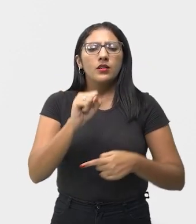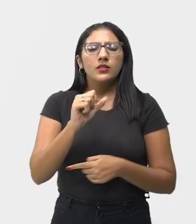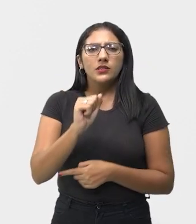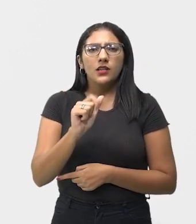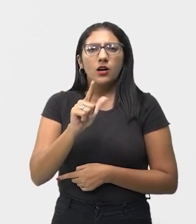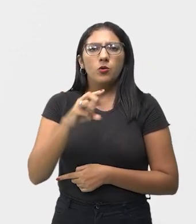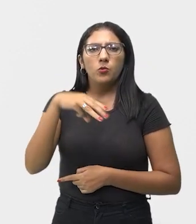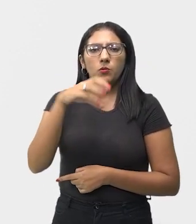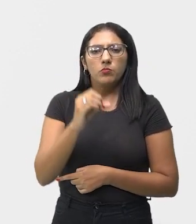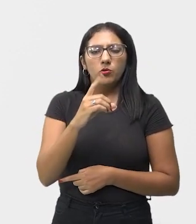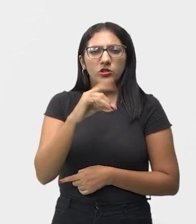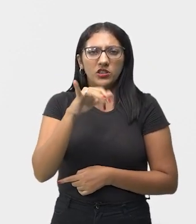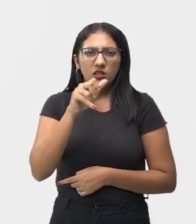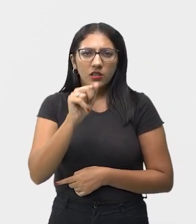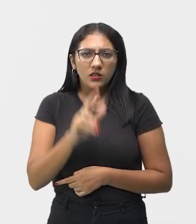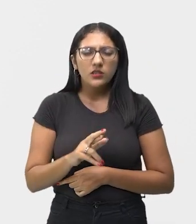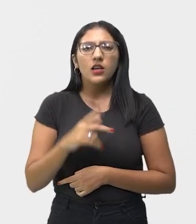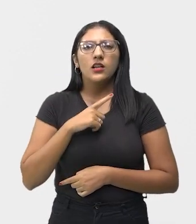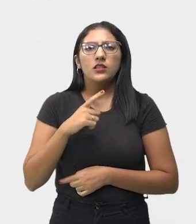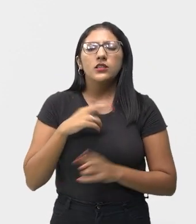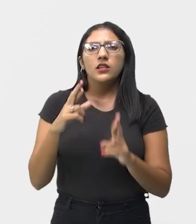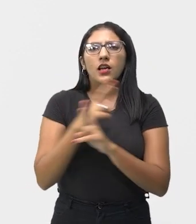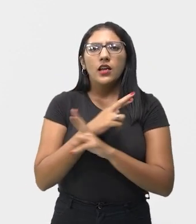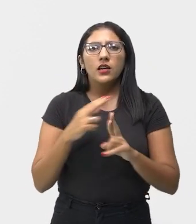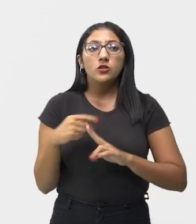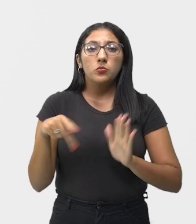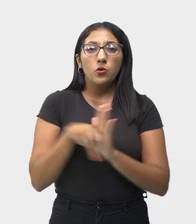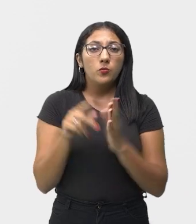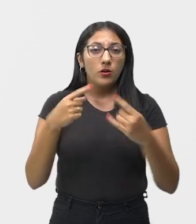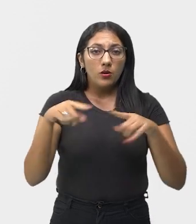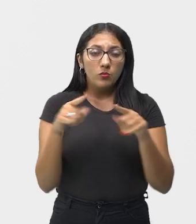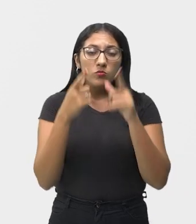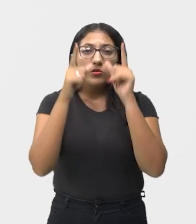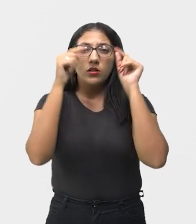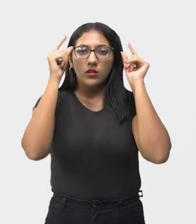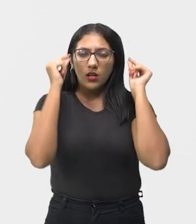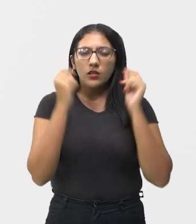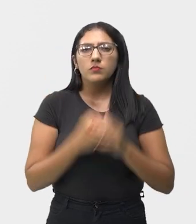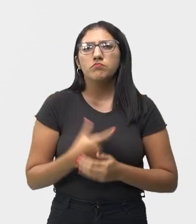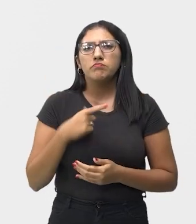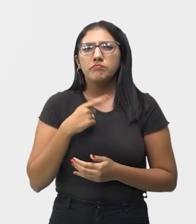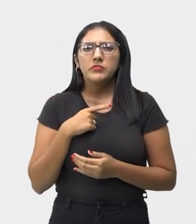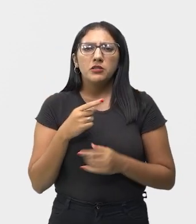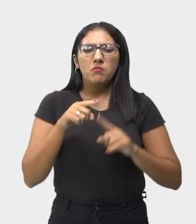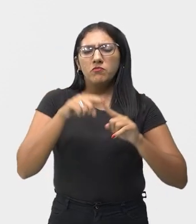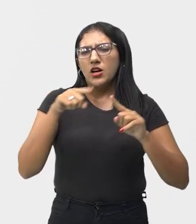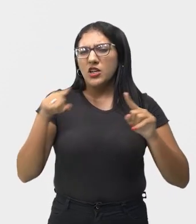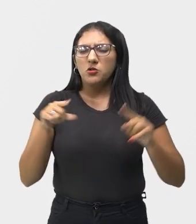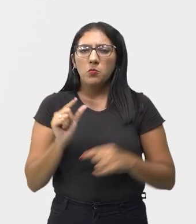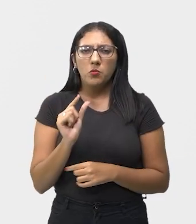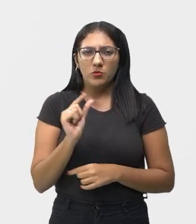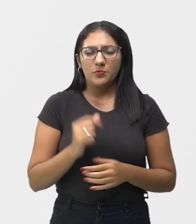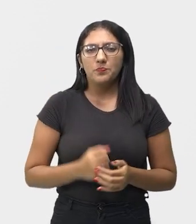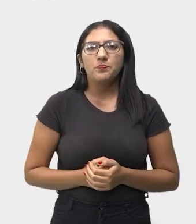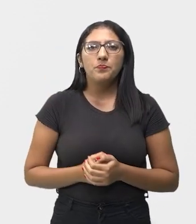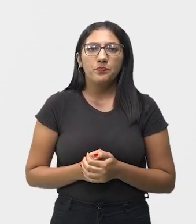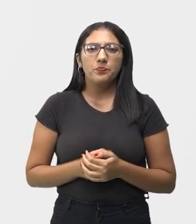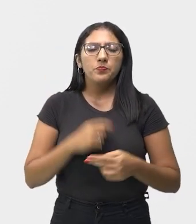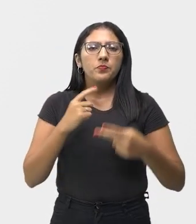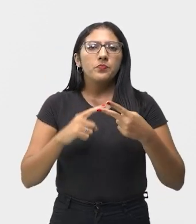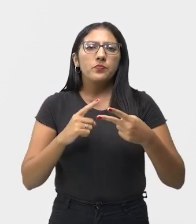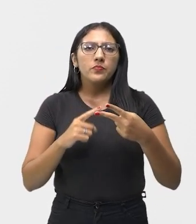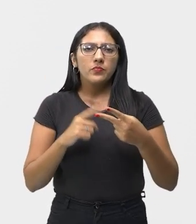salmos cantados com base na música modal grega, com pouca variação. O canto-chão